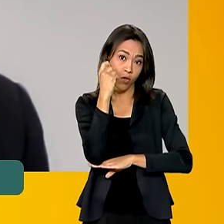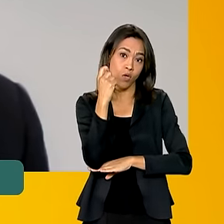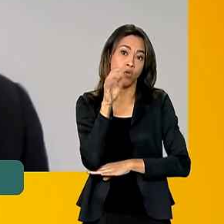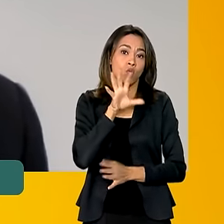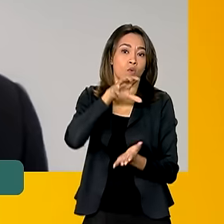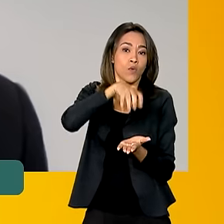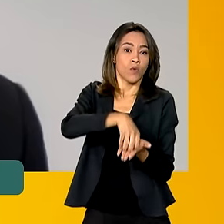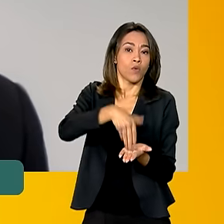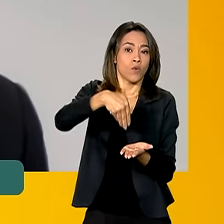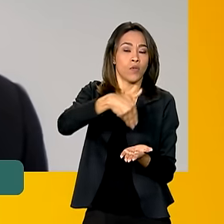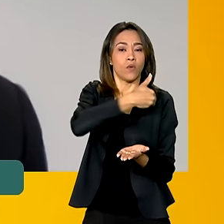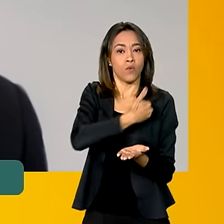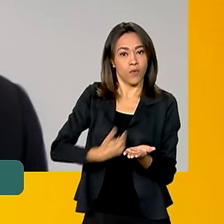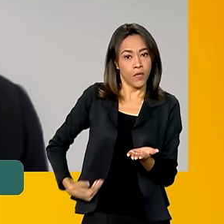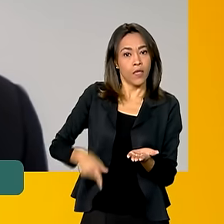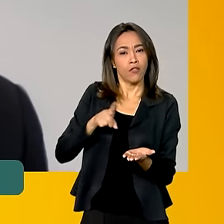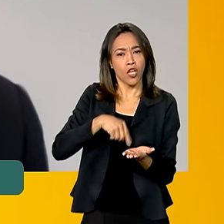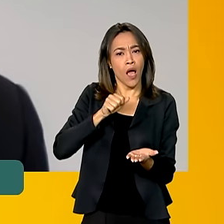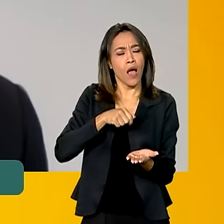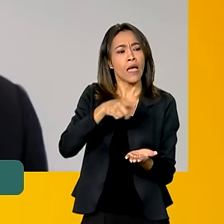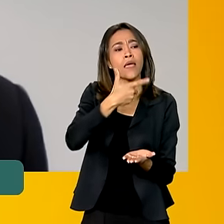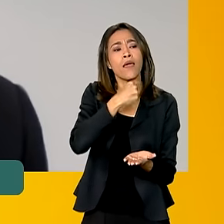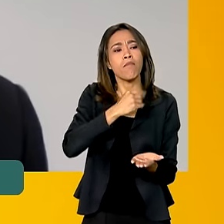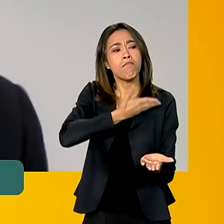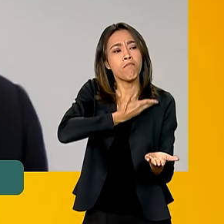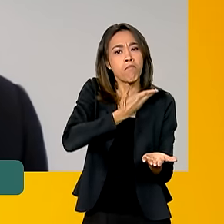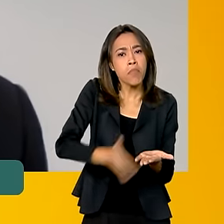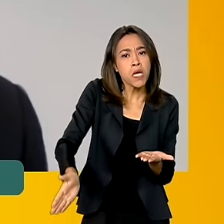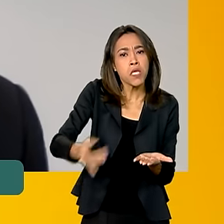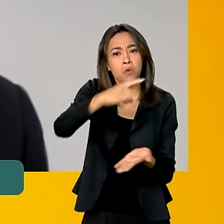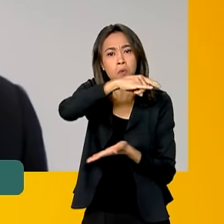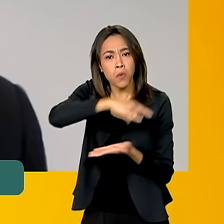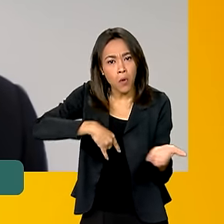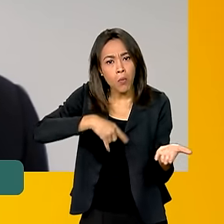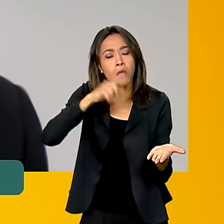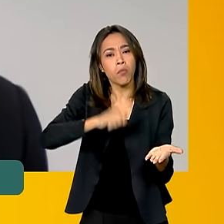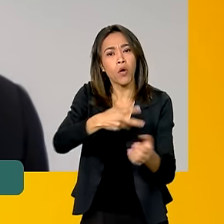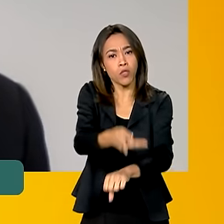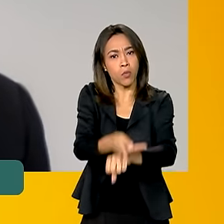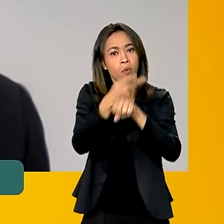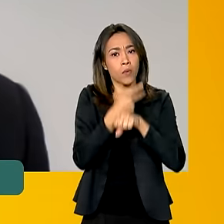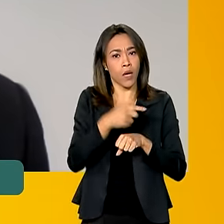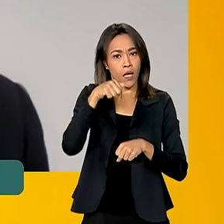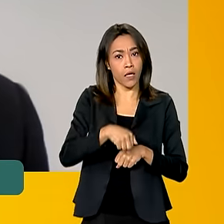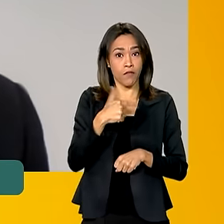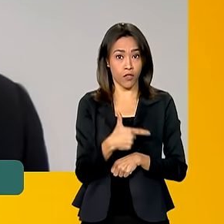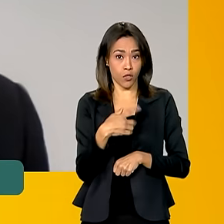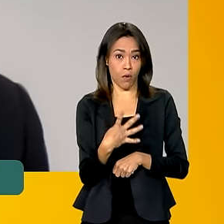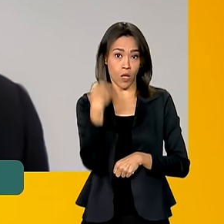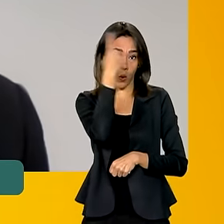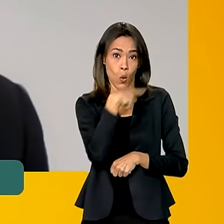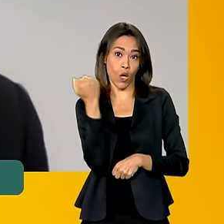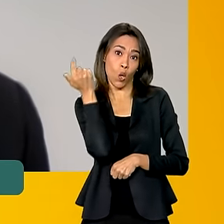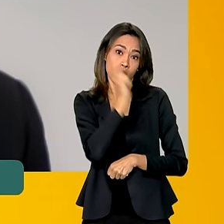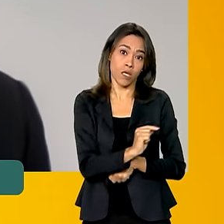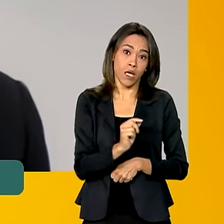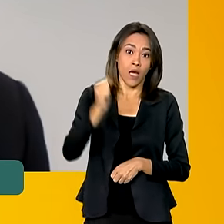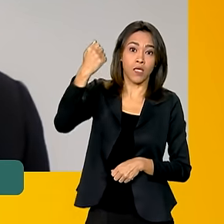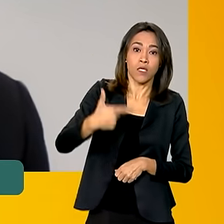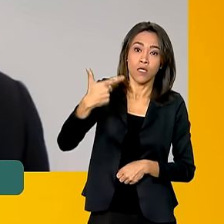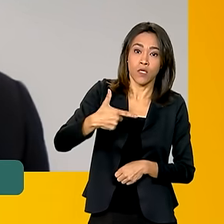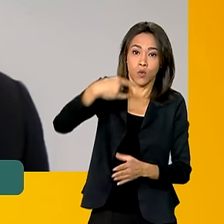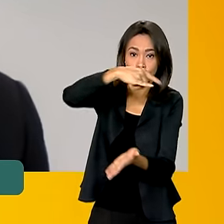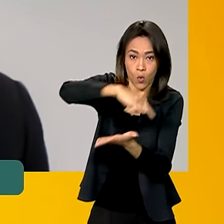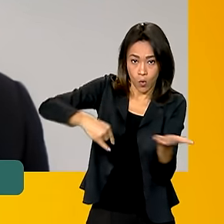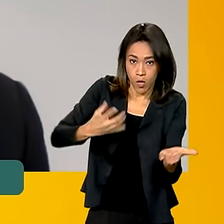sendo gerado as segundas vias, quem perdeu a sua documentação já tem um movimento de 24 horas, já ter a emissão da segunda via e